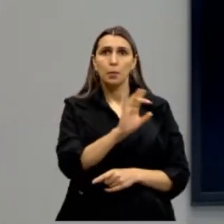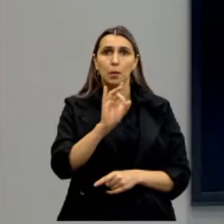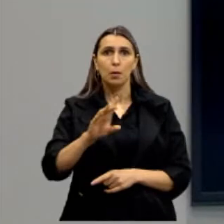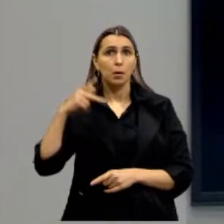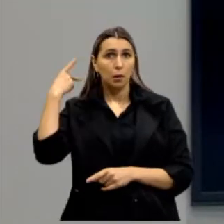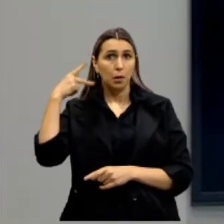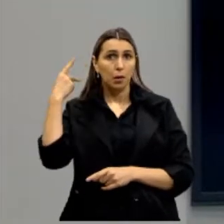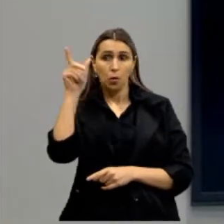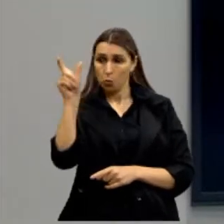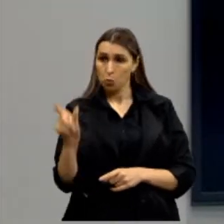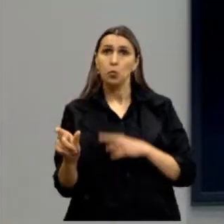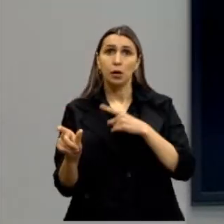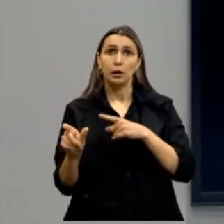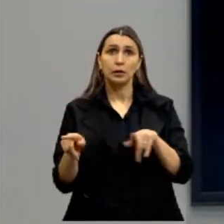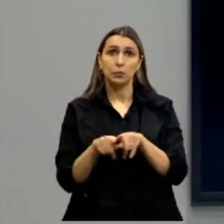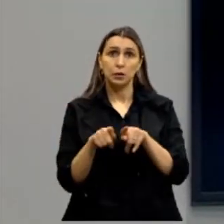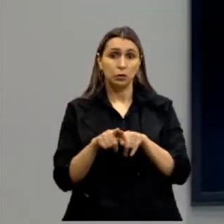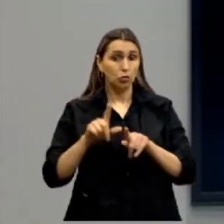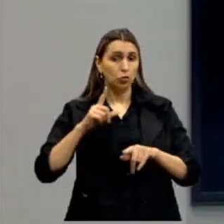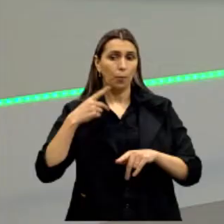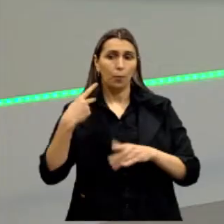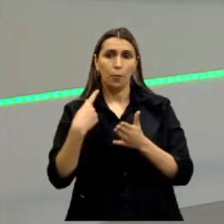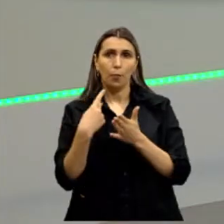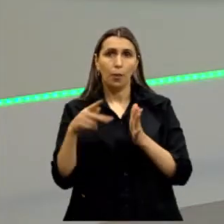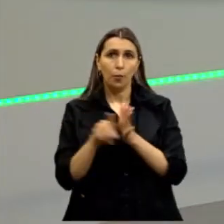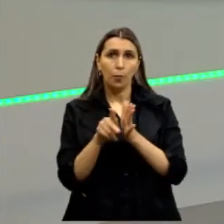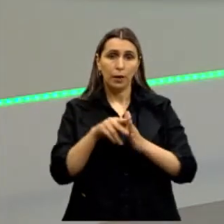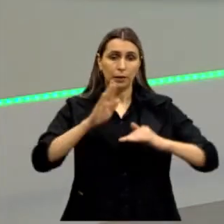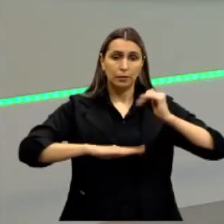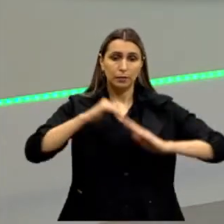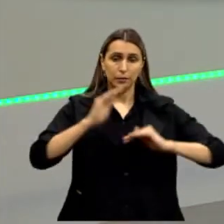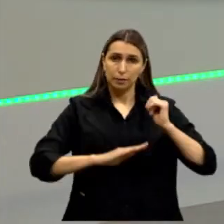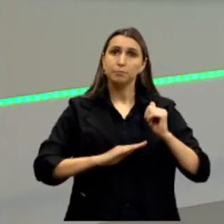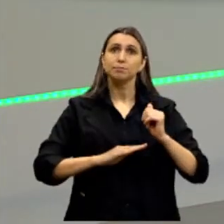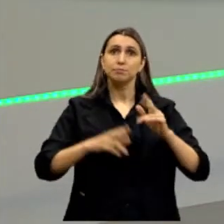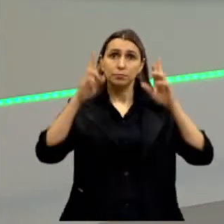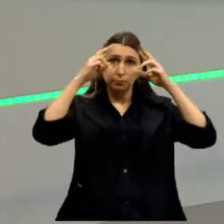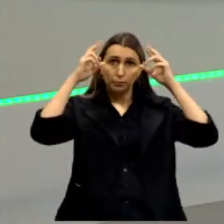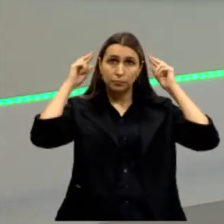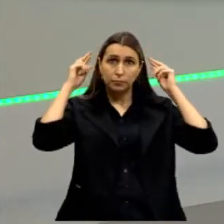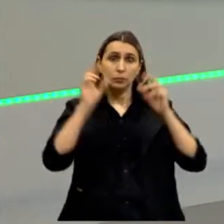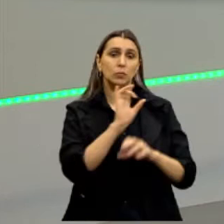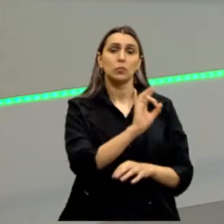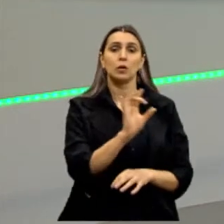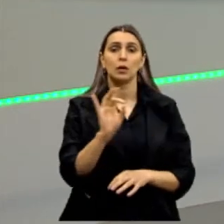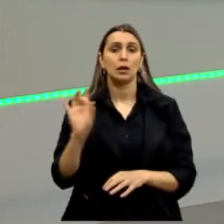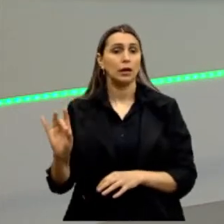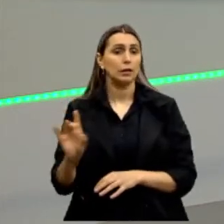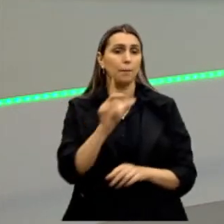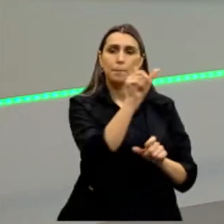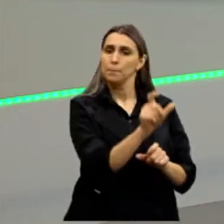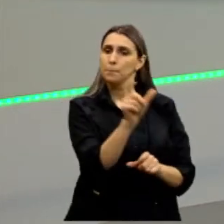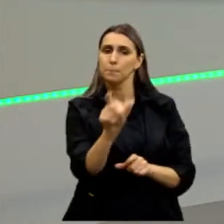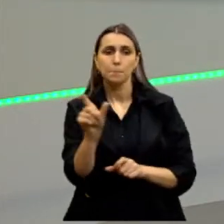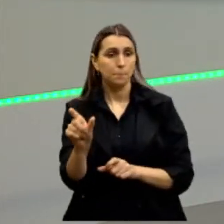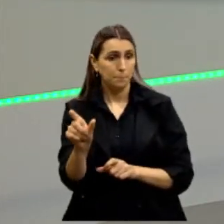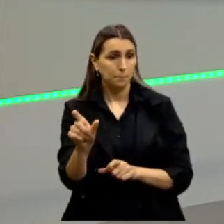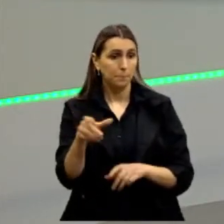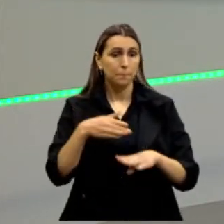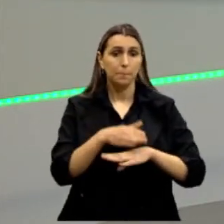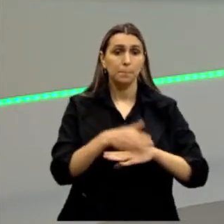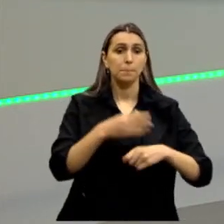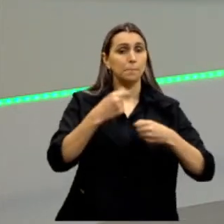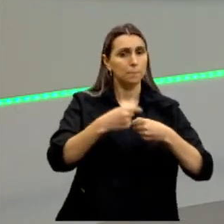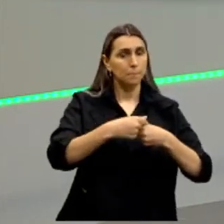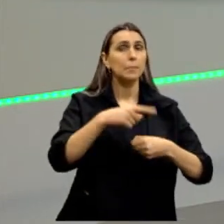político, tá? Então, tinha a sua ação, tá politica. Então, nos gregos, cada político, aquele sujeito que pertencia a